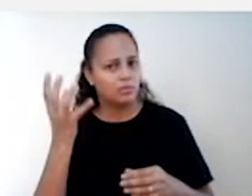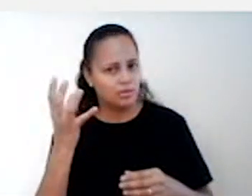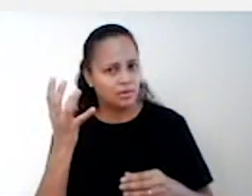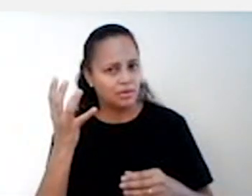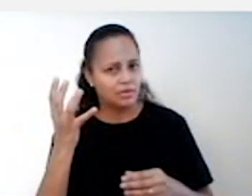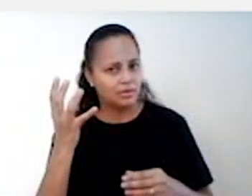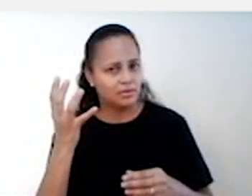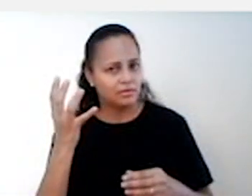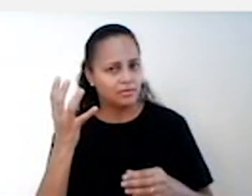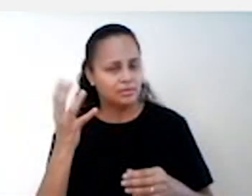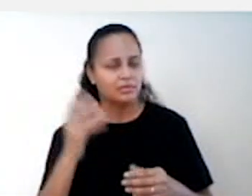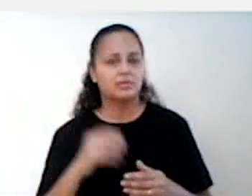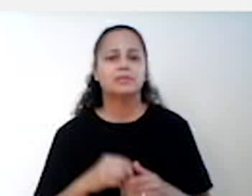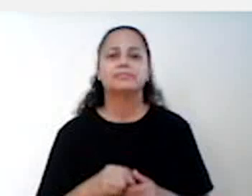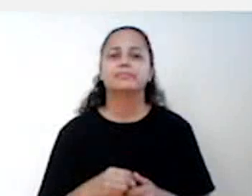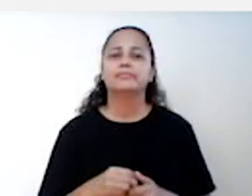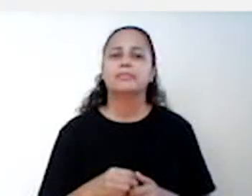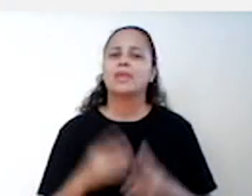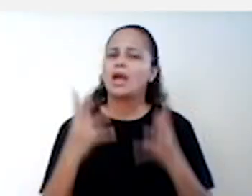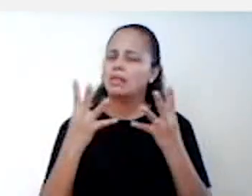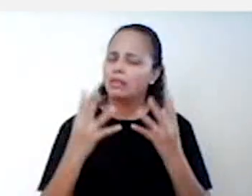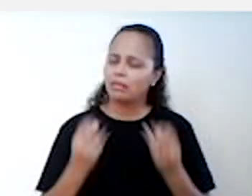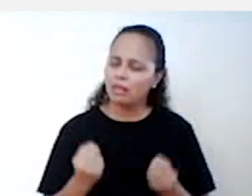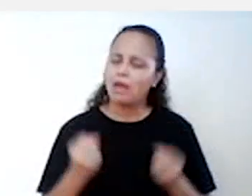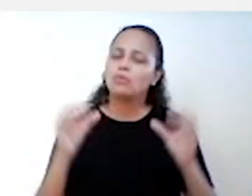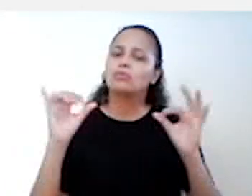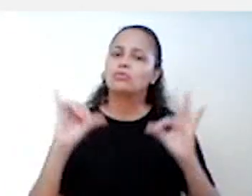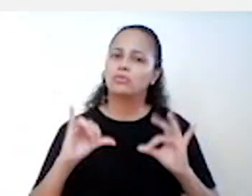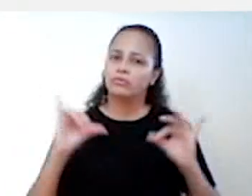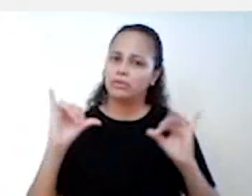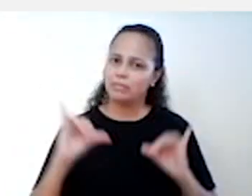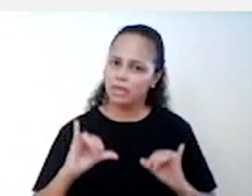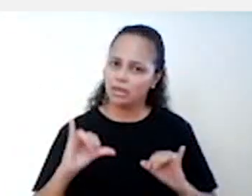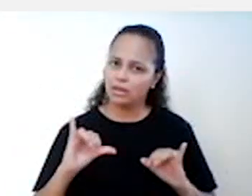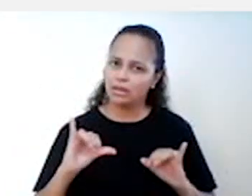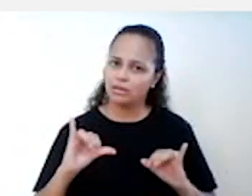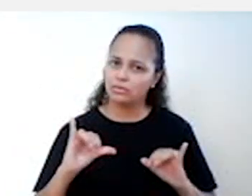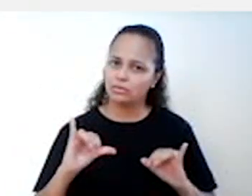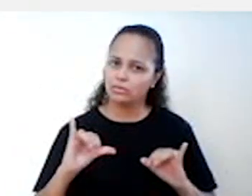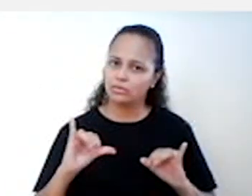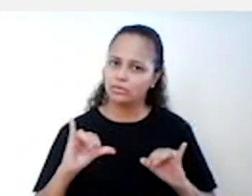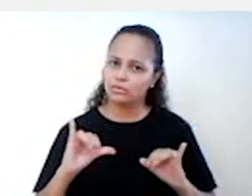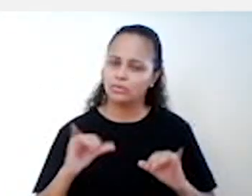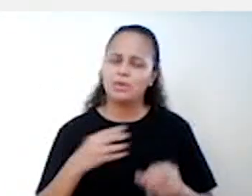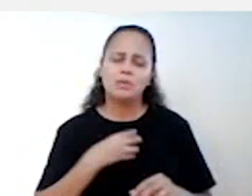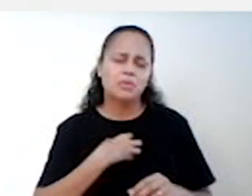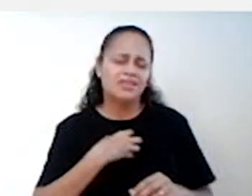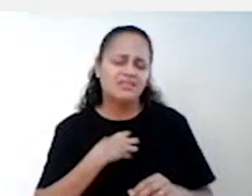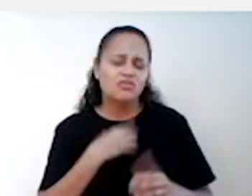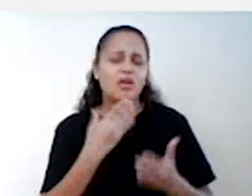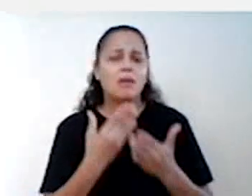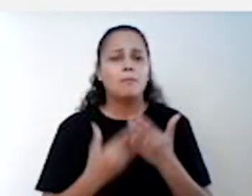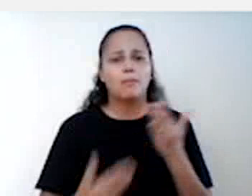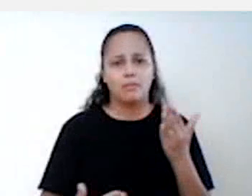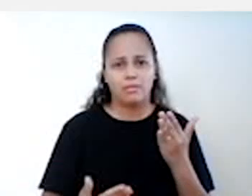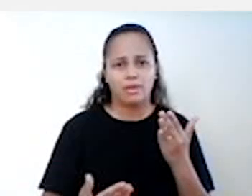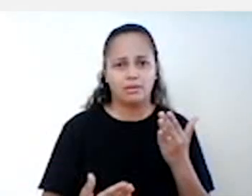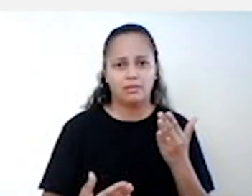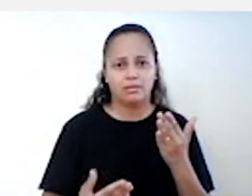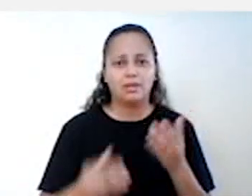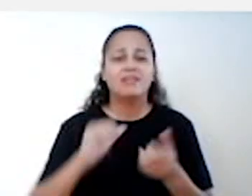participar dos rituais de despedida, aceitar o sofrimento, se permitir sentir a perda de fato,